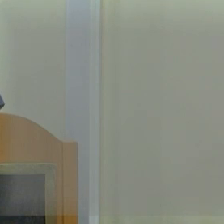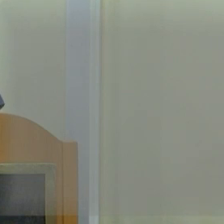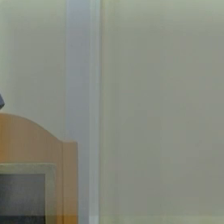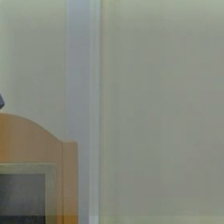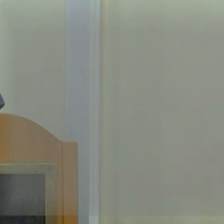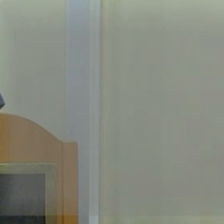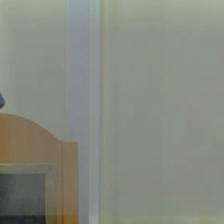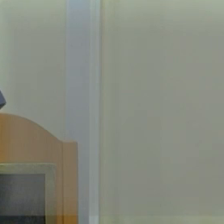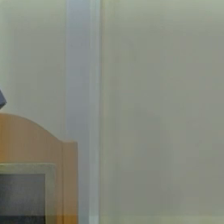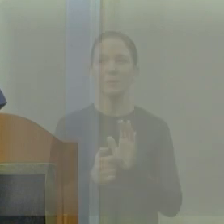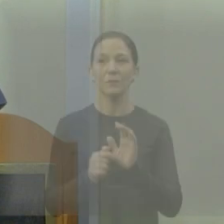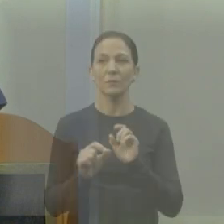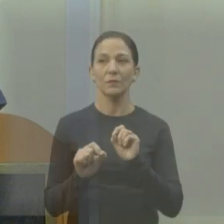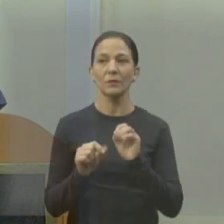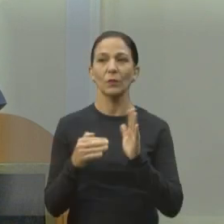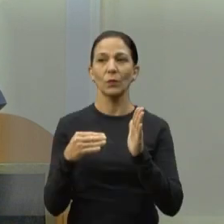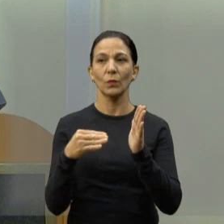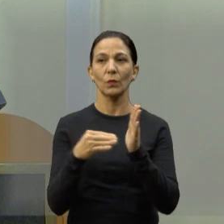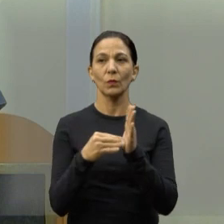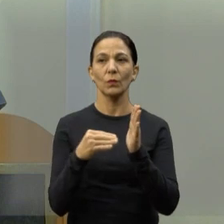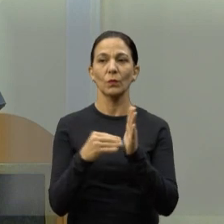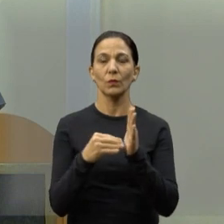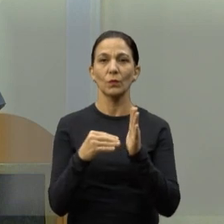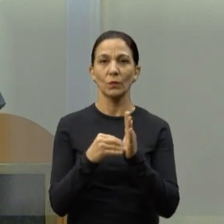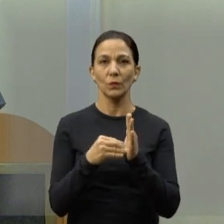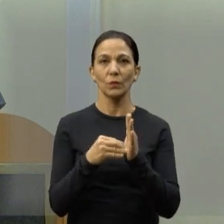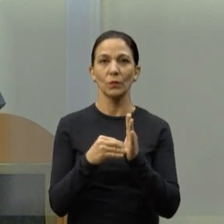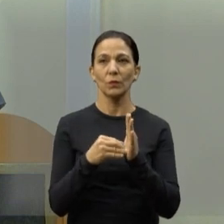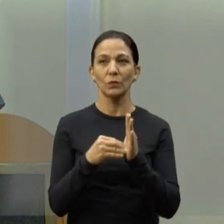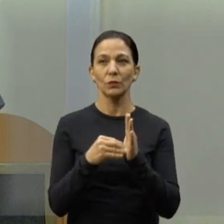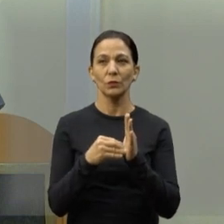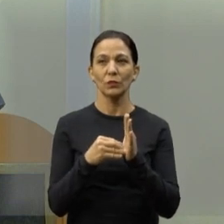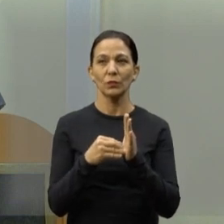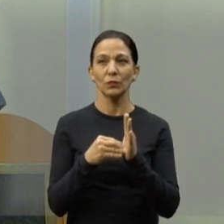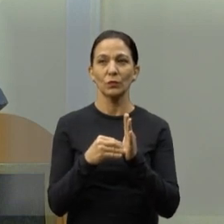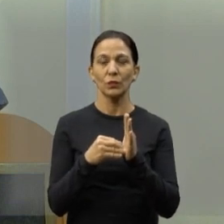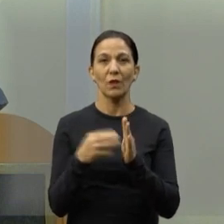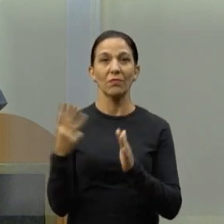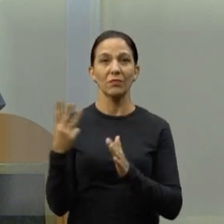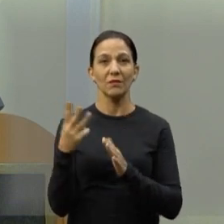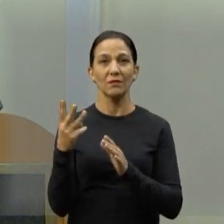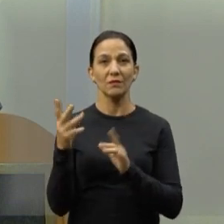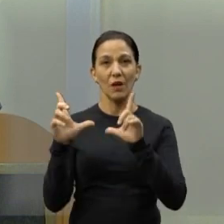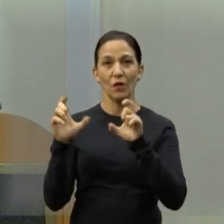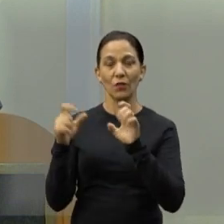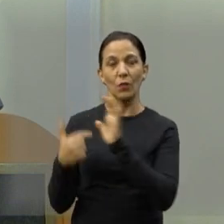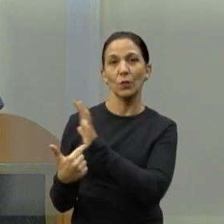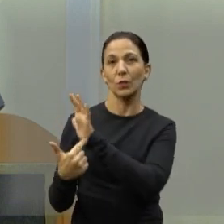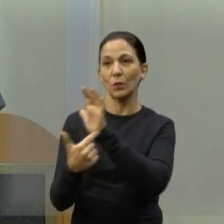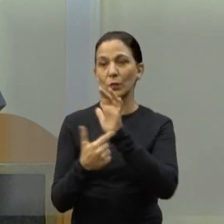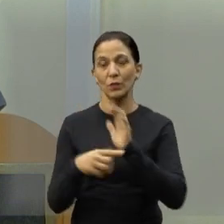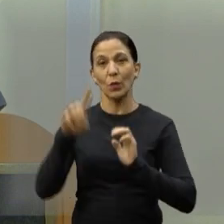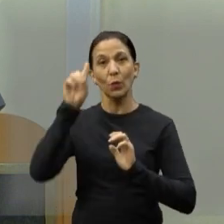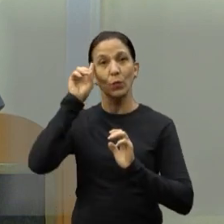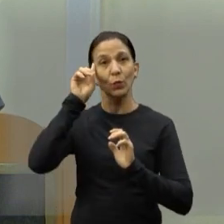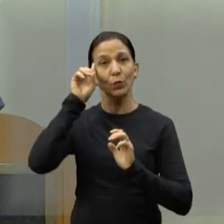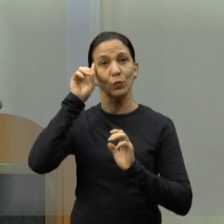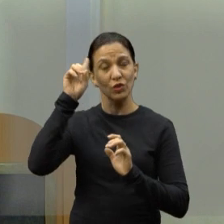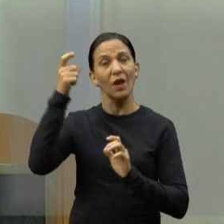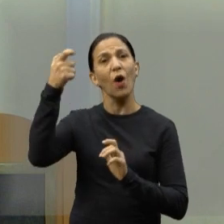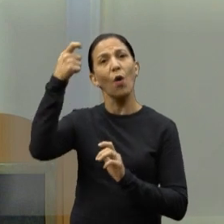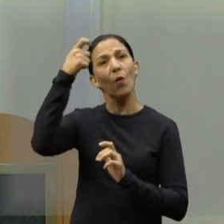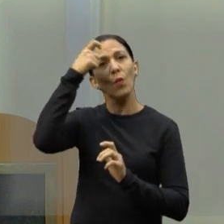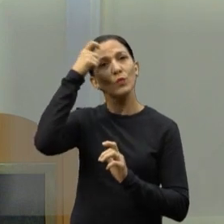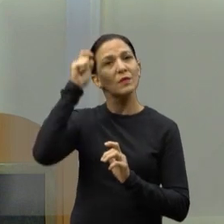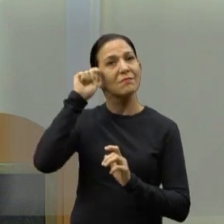o último, o terceiro, a terceira imagem que fala sobre o dia da consciência negra,